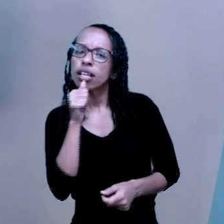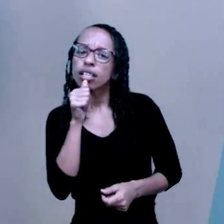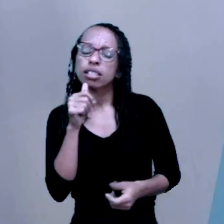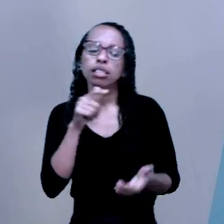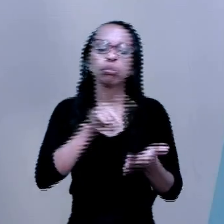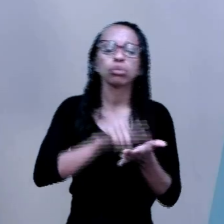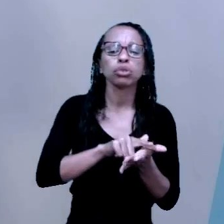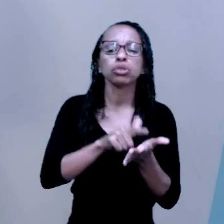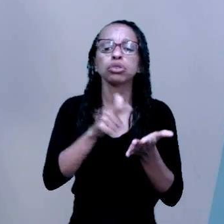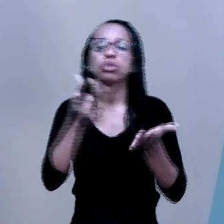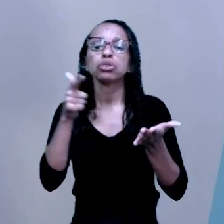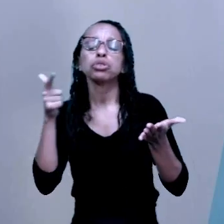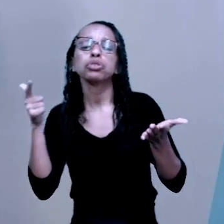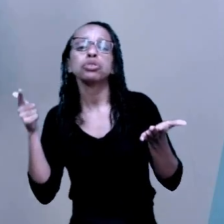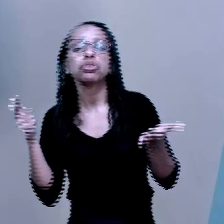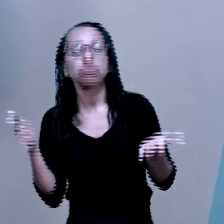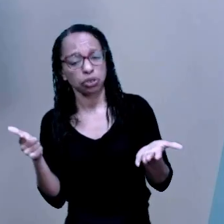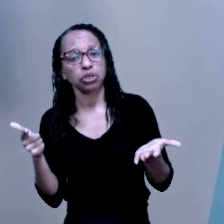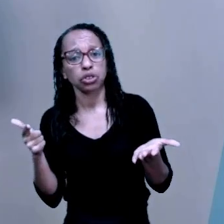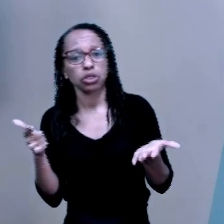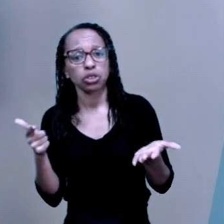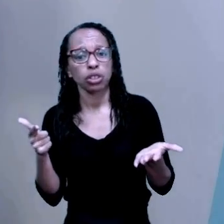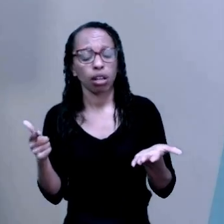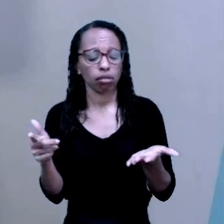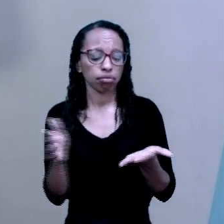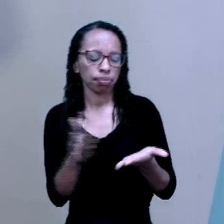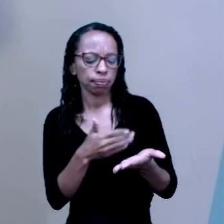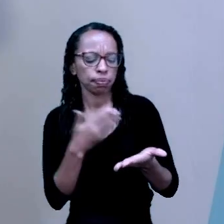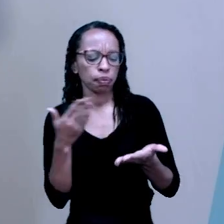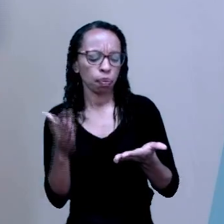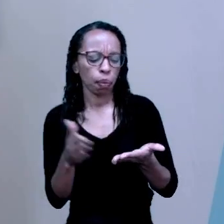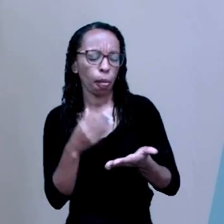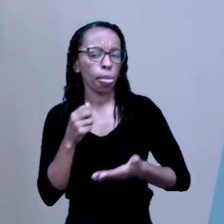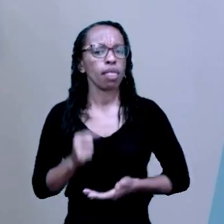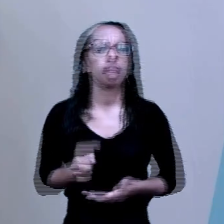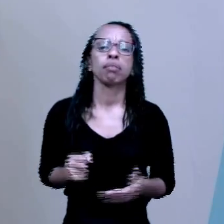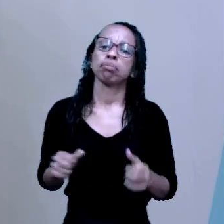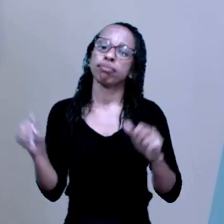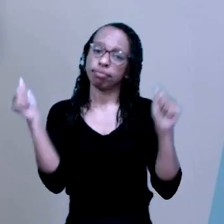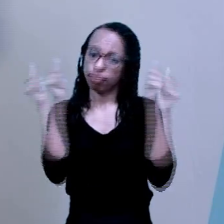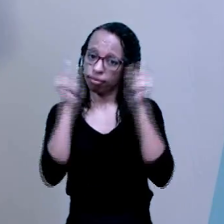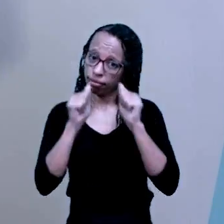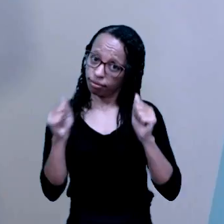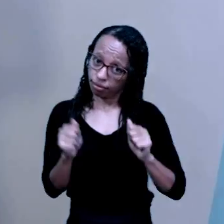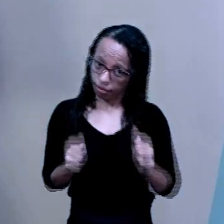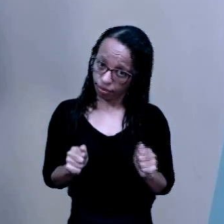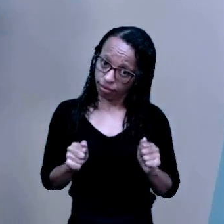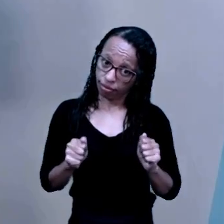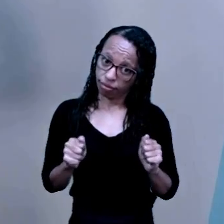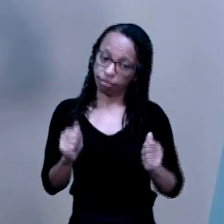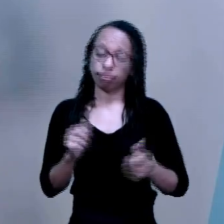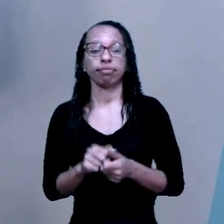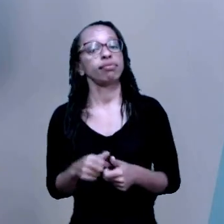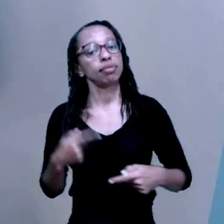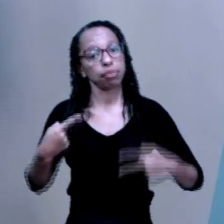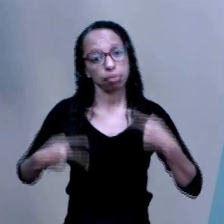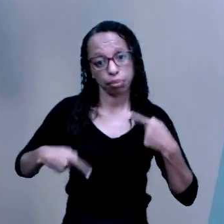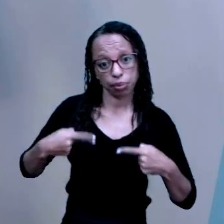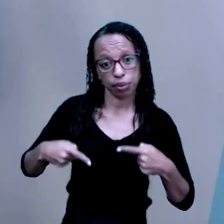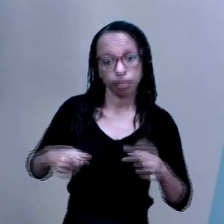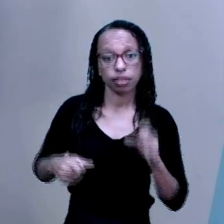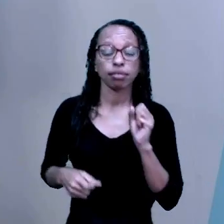de diversos aspectos. Da área da economia, da área também das artes, da área da política, da área da sociedade.